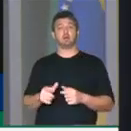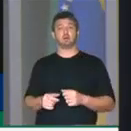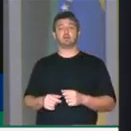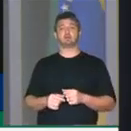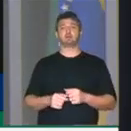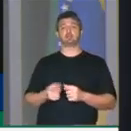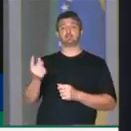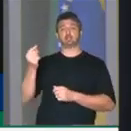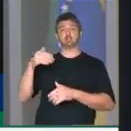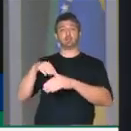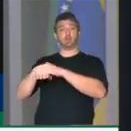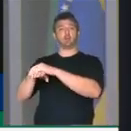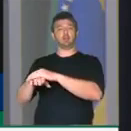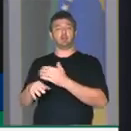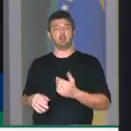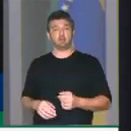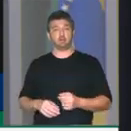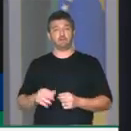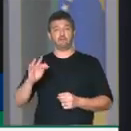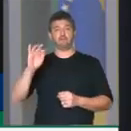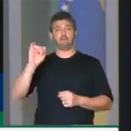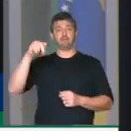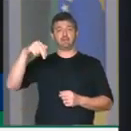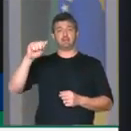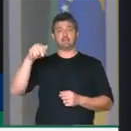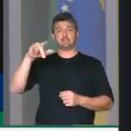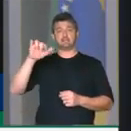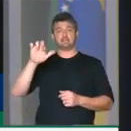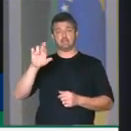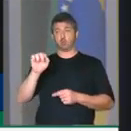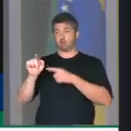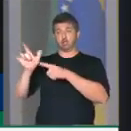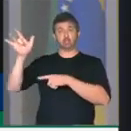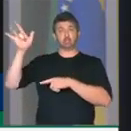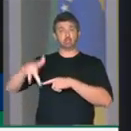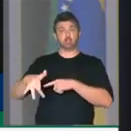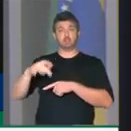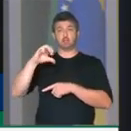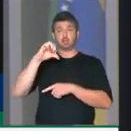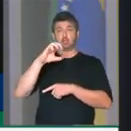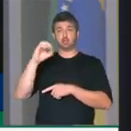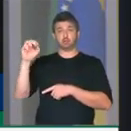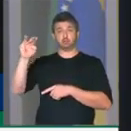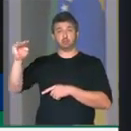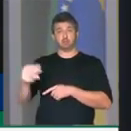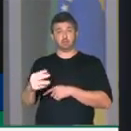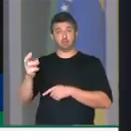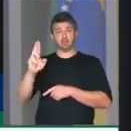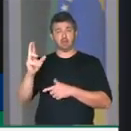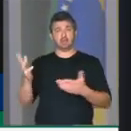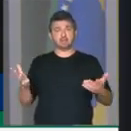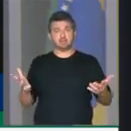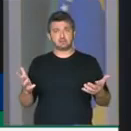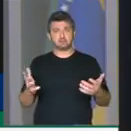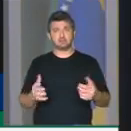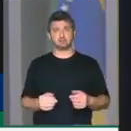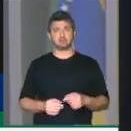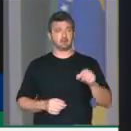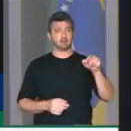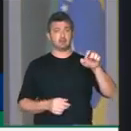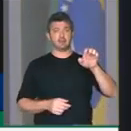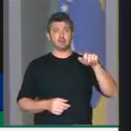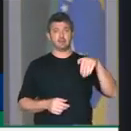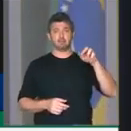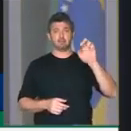aplicação financeira. Sobra, por ano, mais de 900 milhões de reais. A Embratu quer